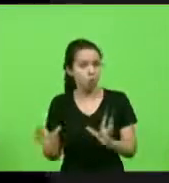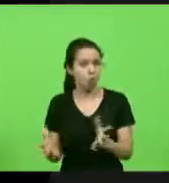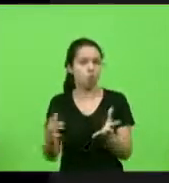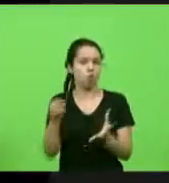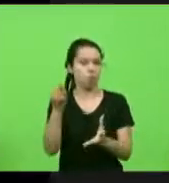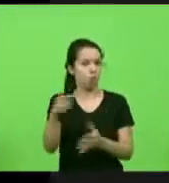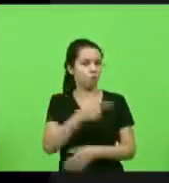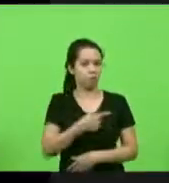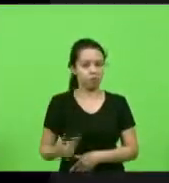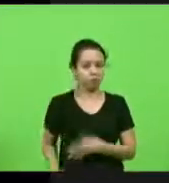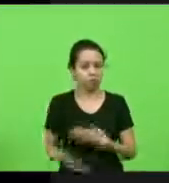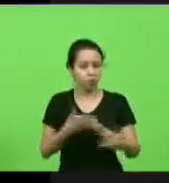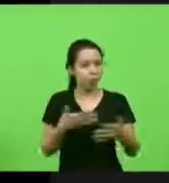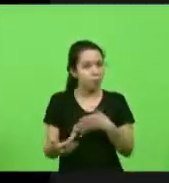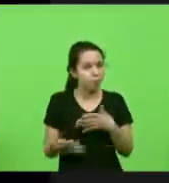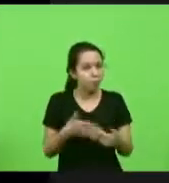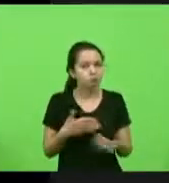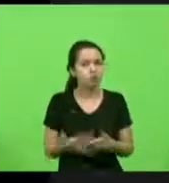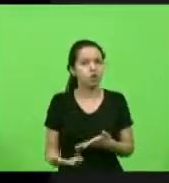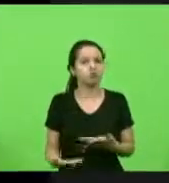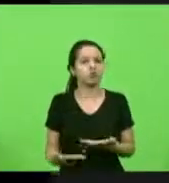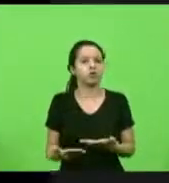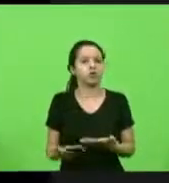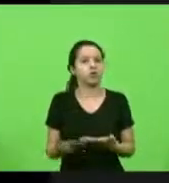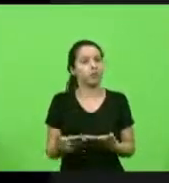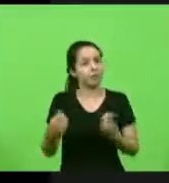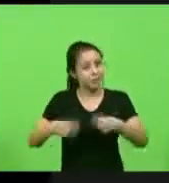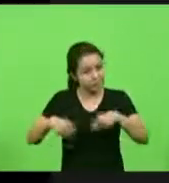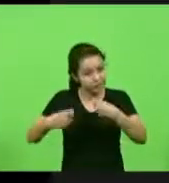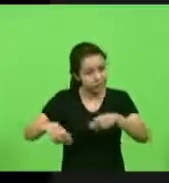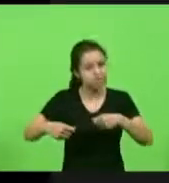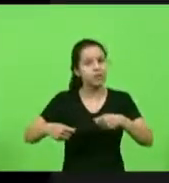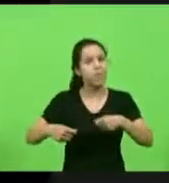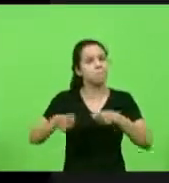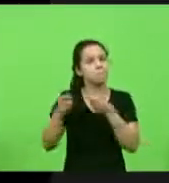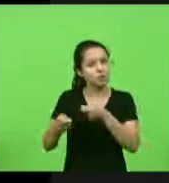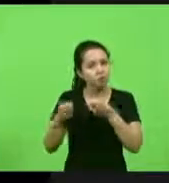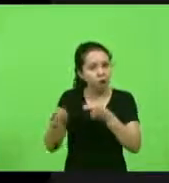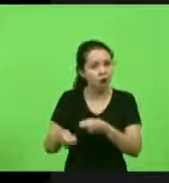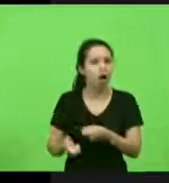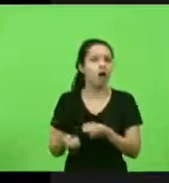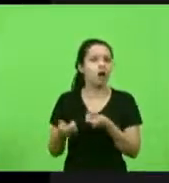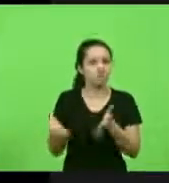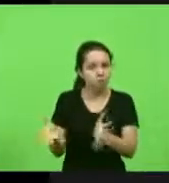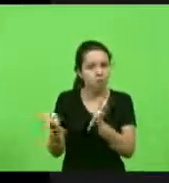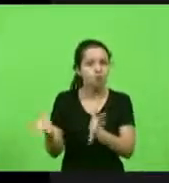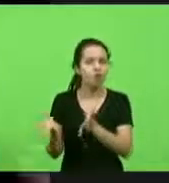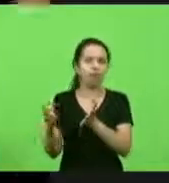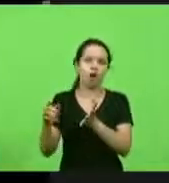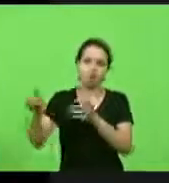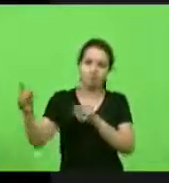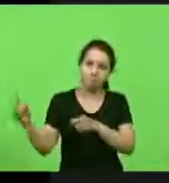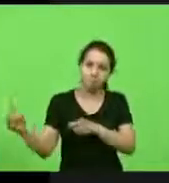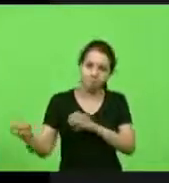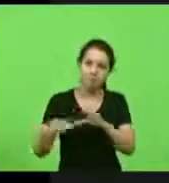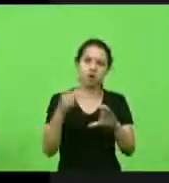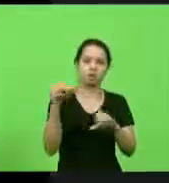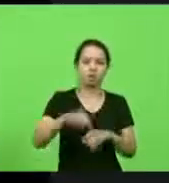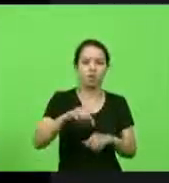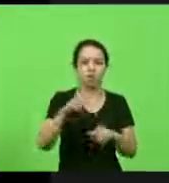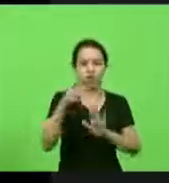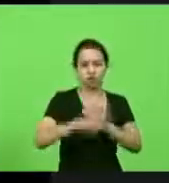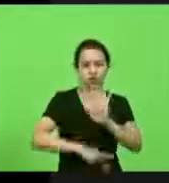o governo que vai estar no poder precisa ser provocado que ele mande esse projeto para assembleia legislativa que seja